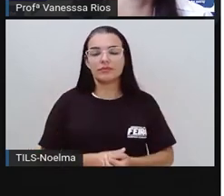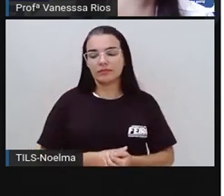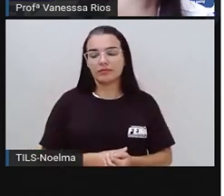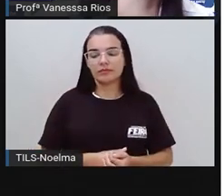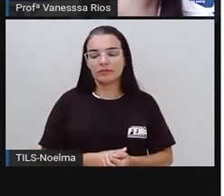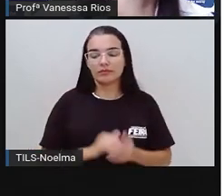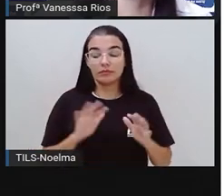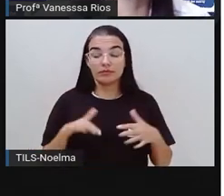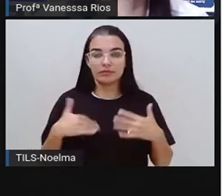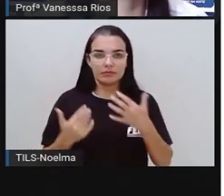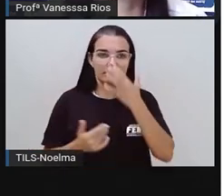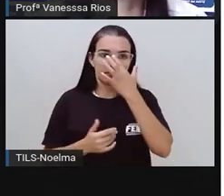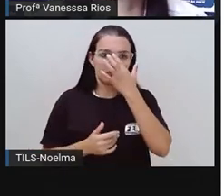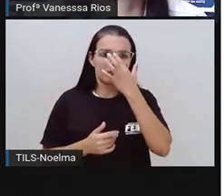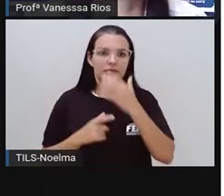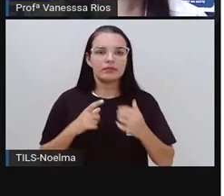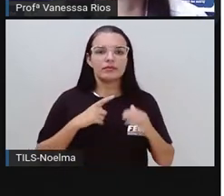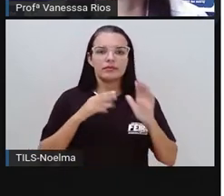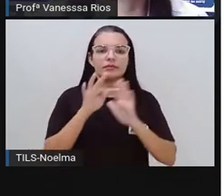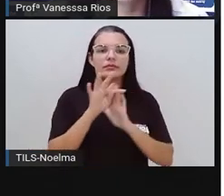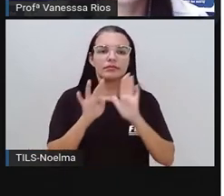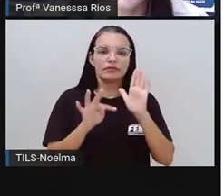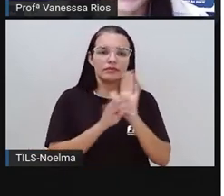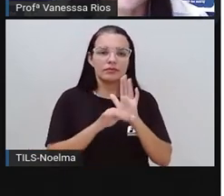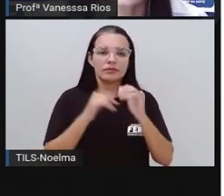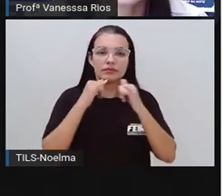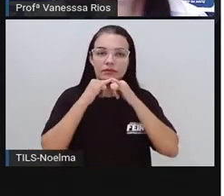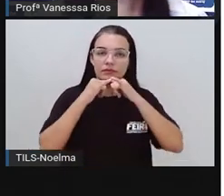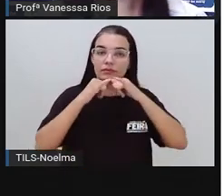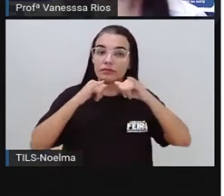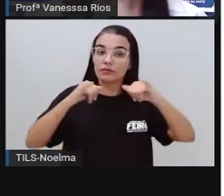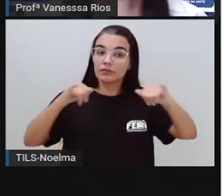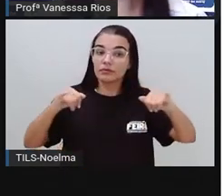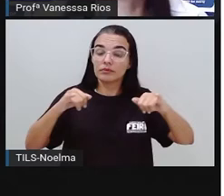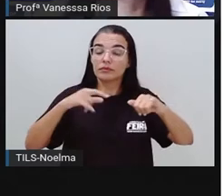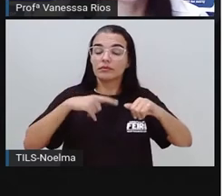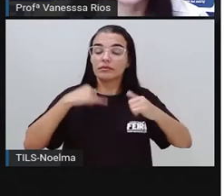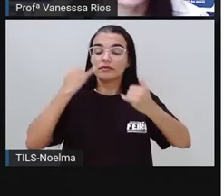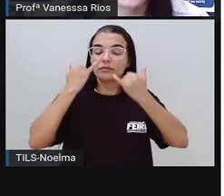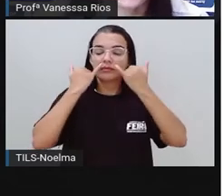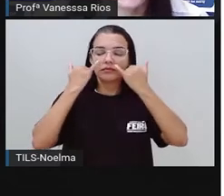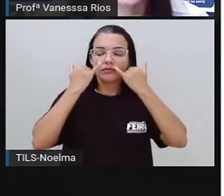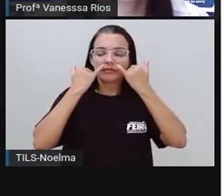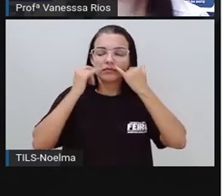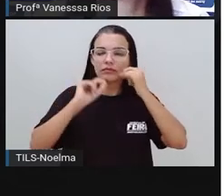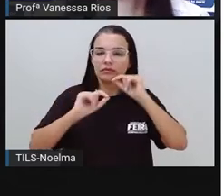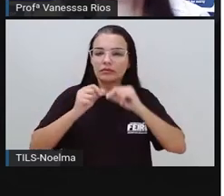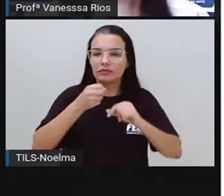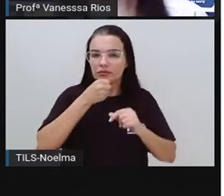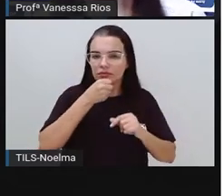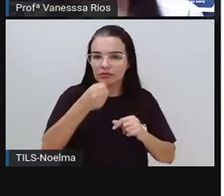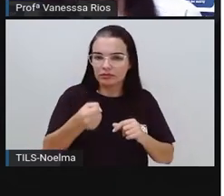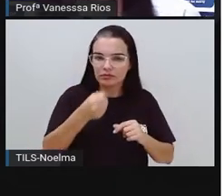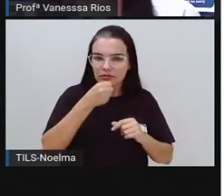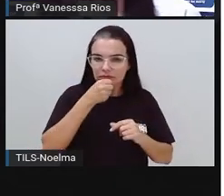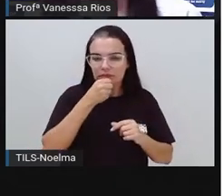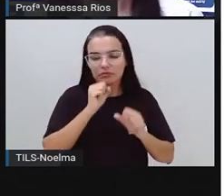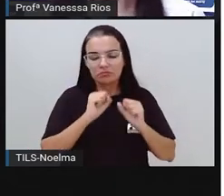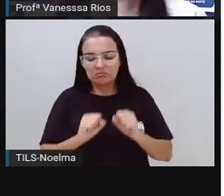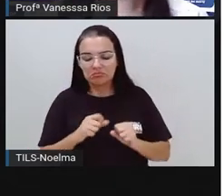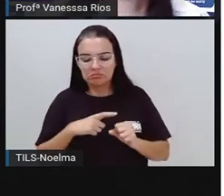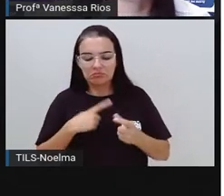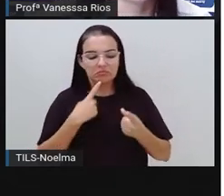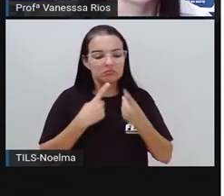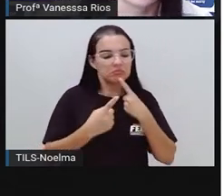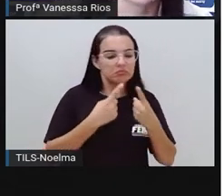Esse tipo de texto tem o intuito de informar, podendo ser além de jornalística, uma entrevista de emprego,